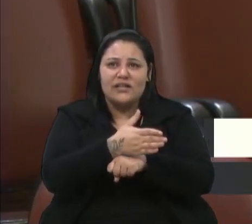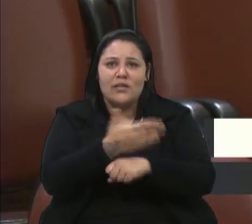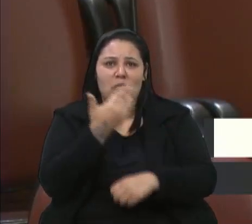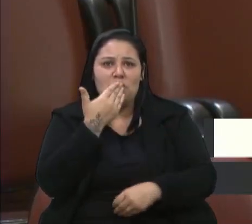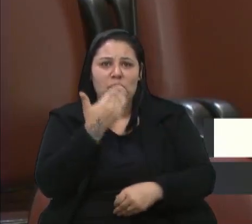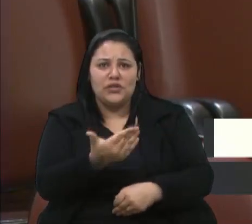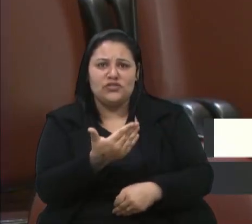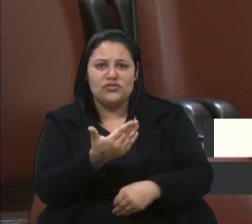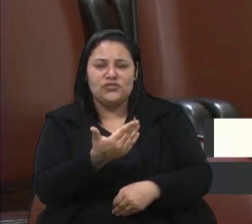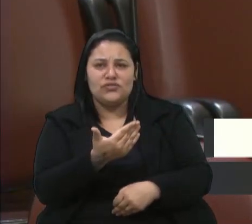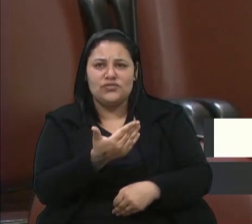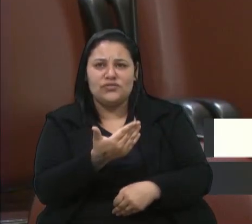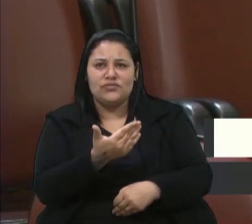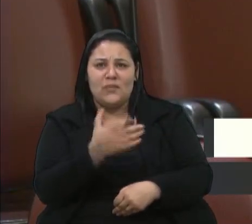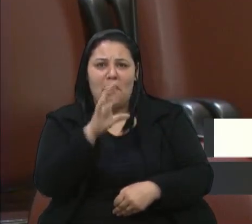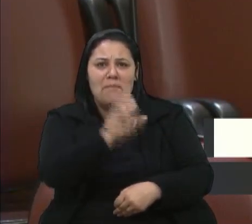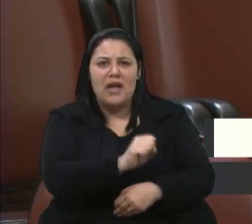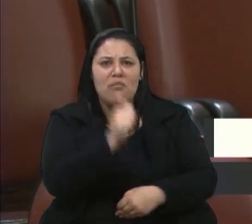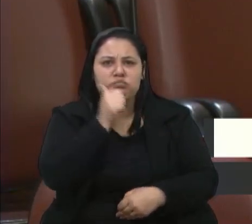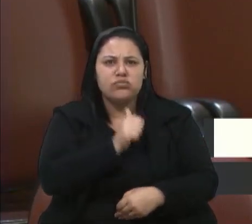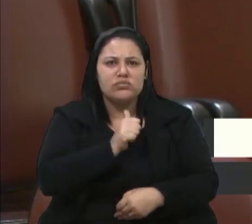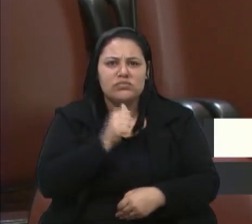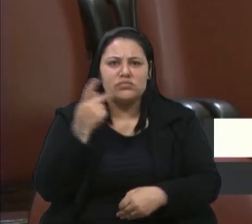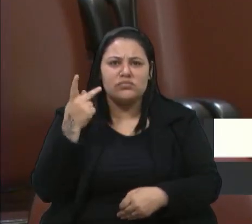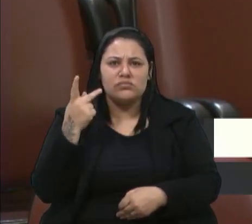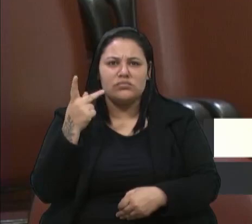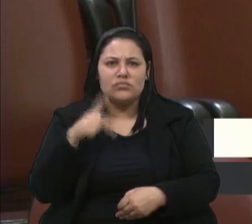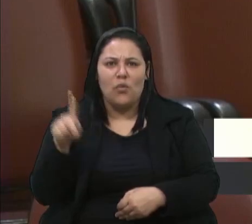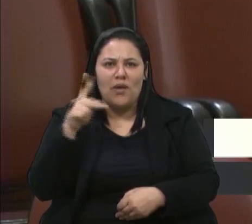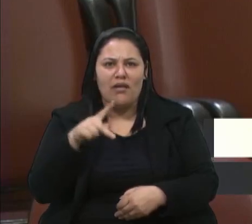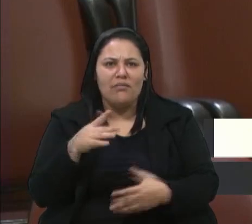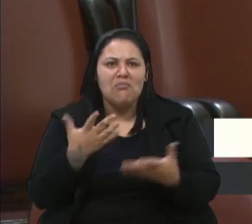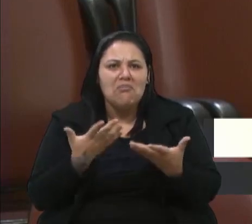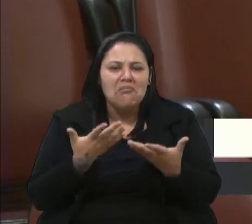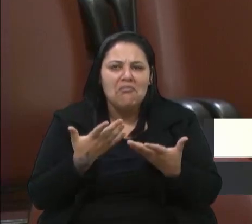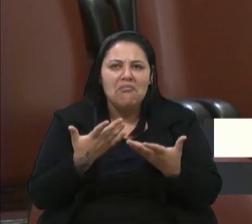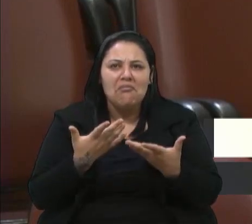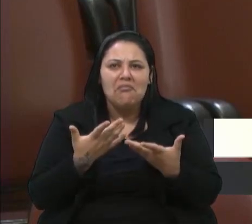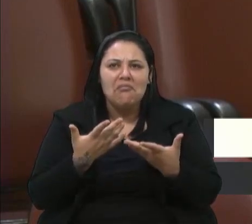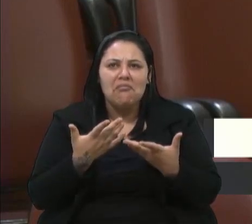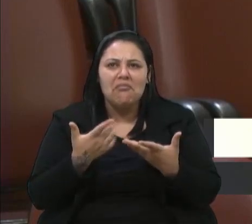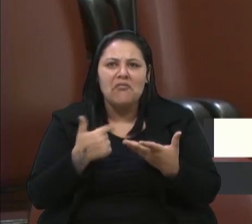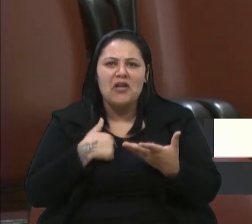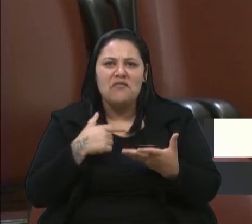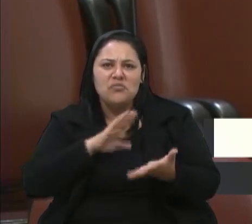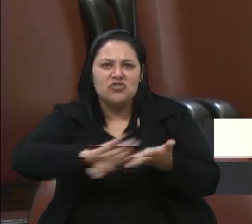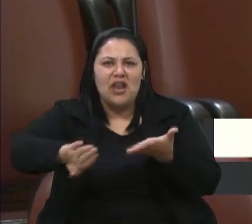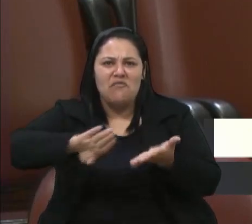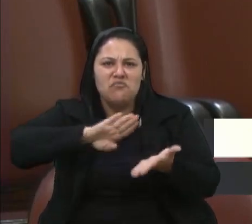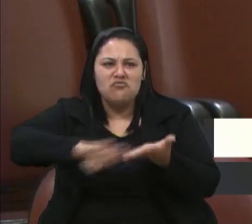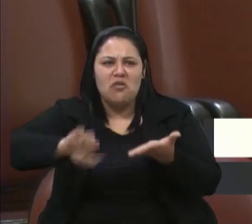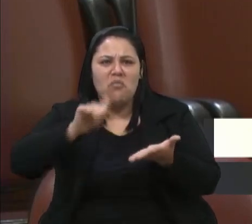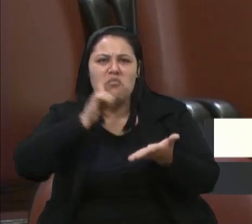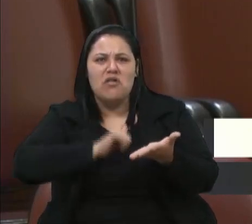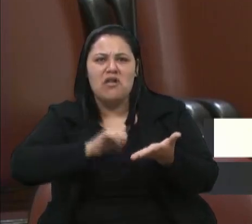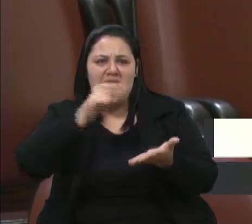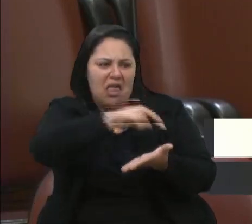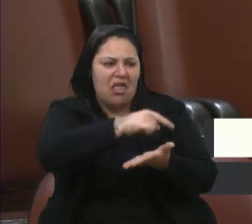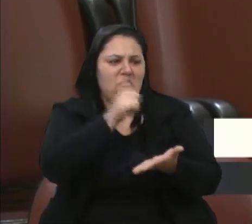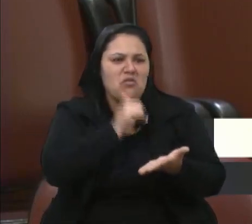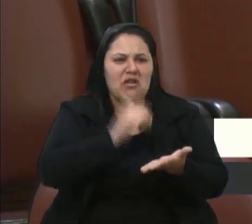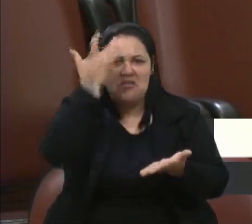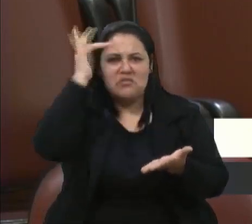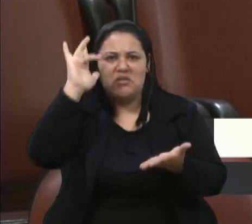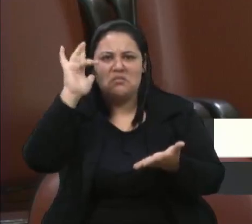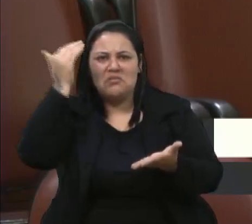participei do Hospital Pompeia. Vamos intervir, vamos intervir. Essa daqui não sabe de nada, não entende,